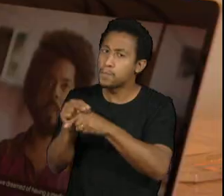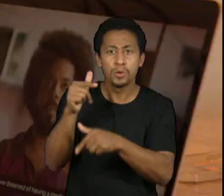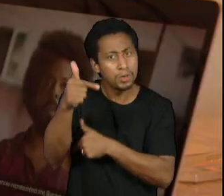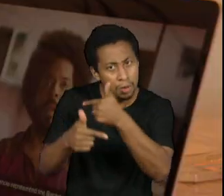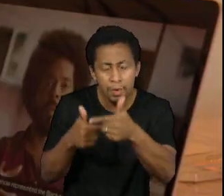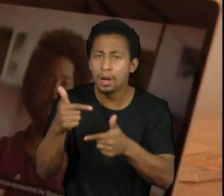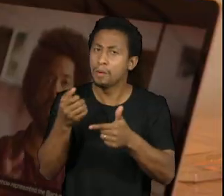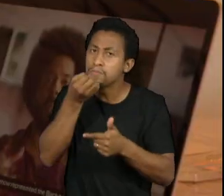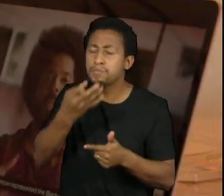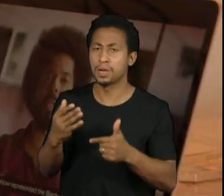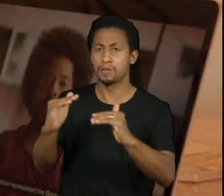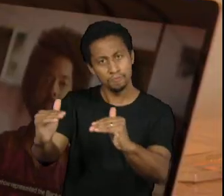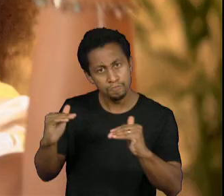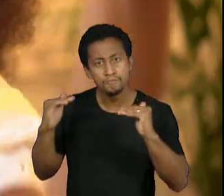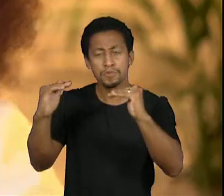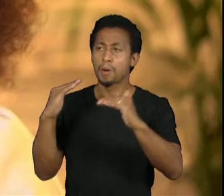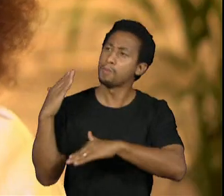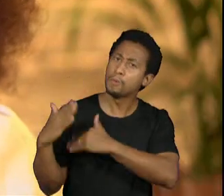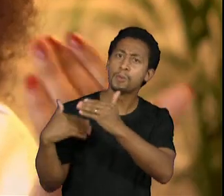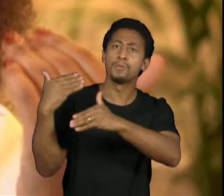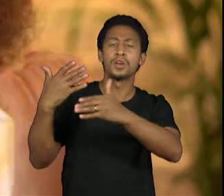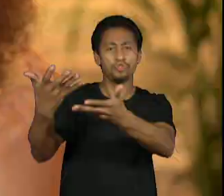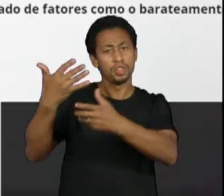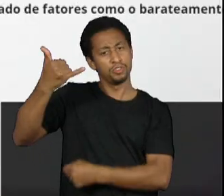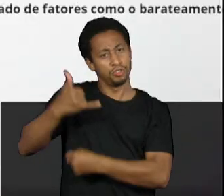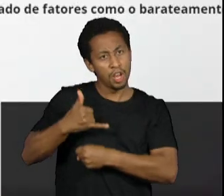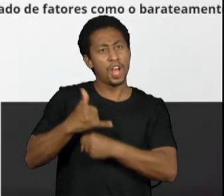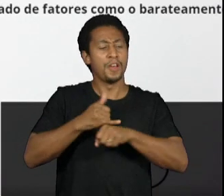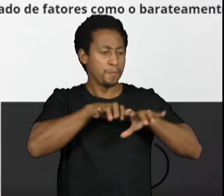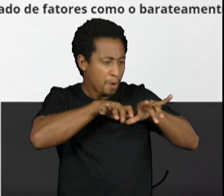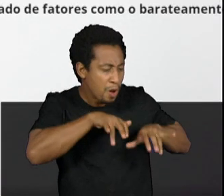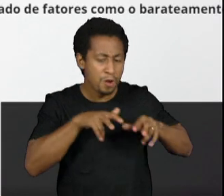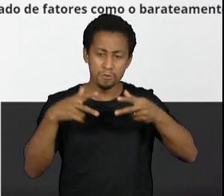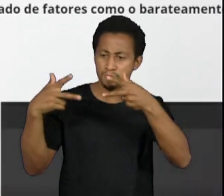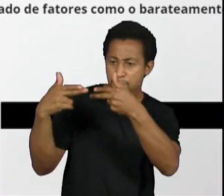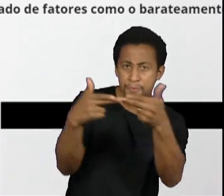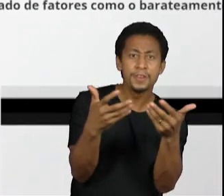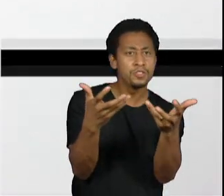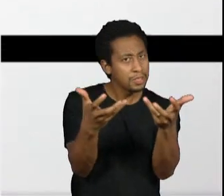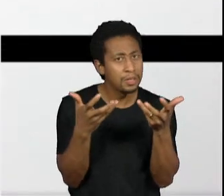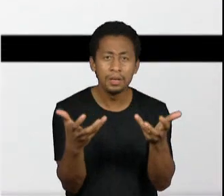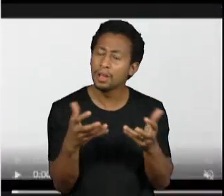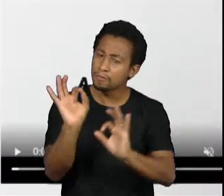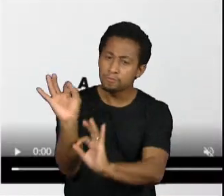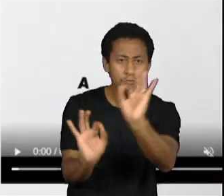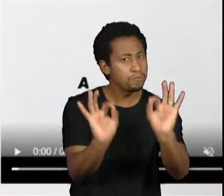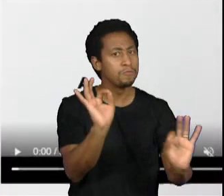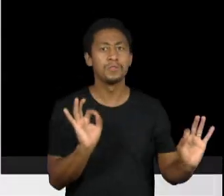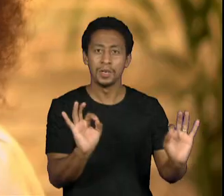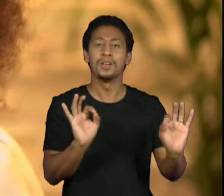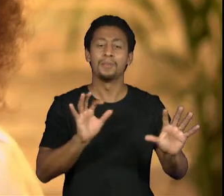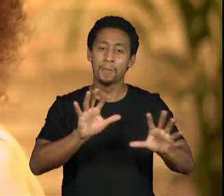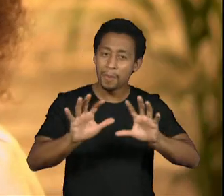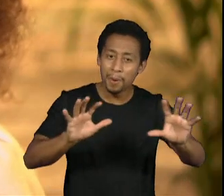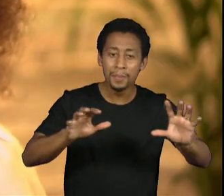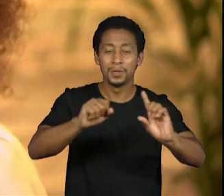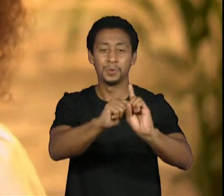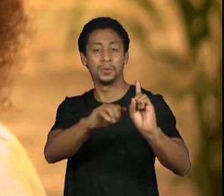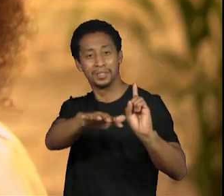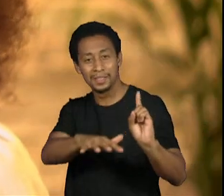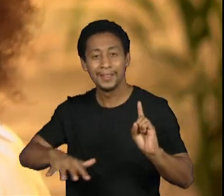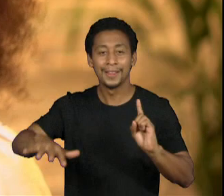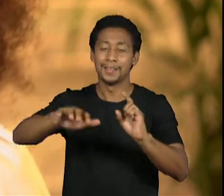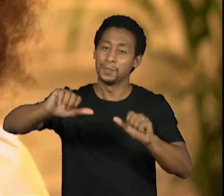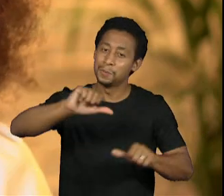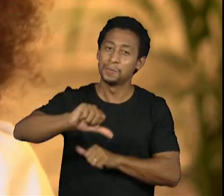produzindo, editando, chefiando, para que esses espaços reflitam o todo da sociedade brasileira,